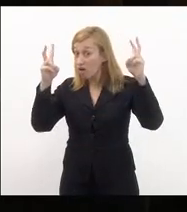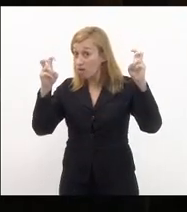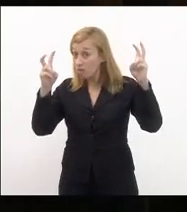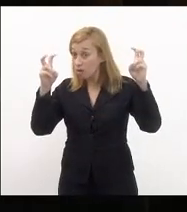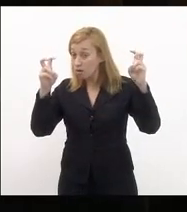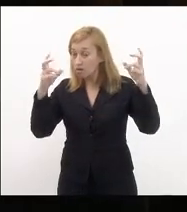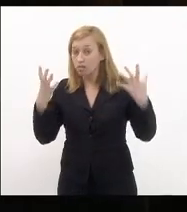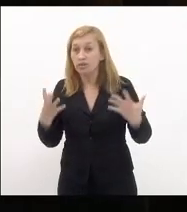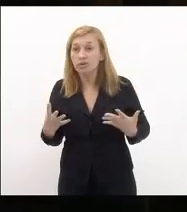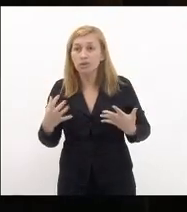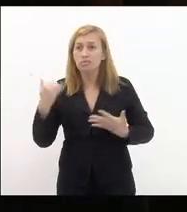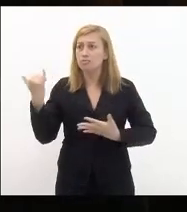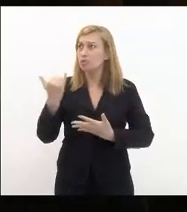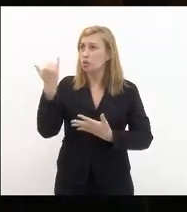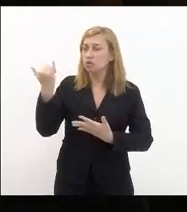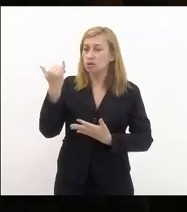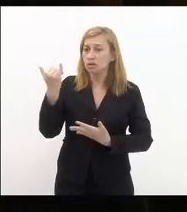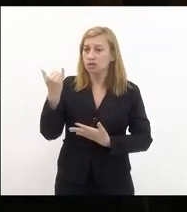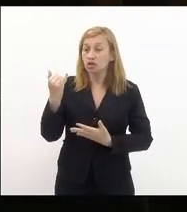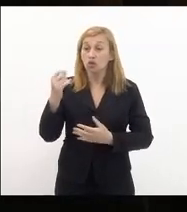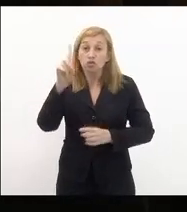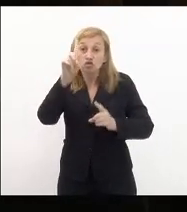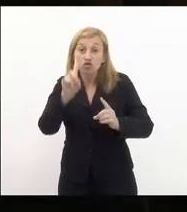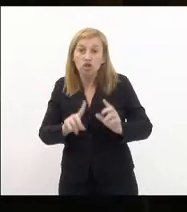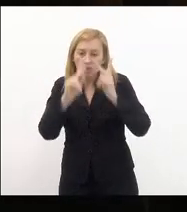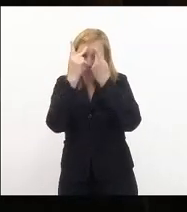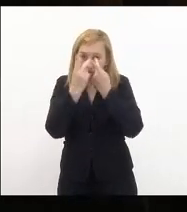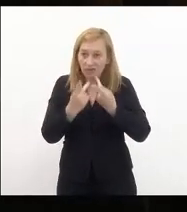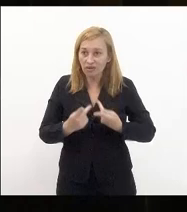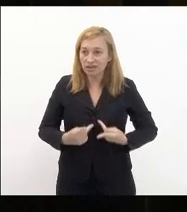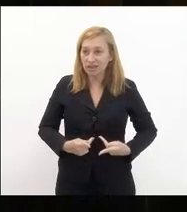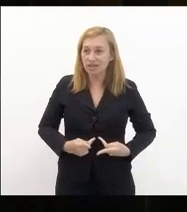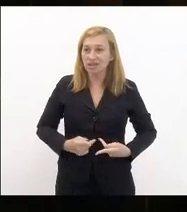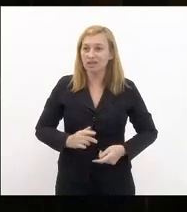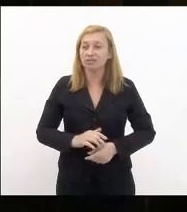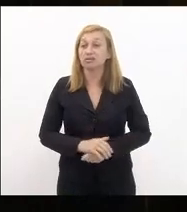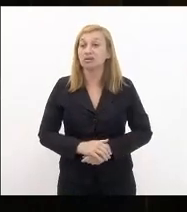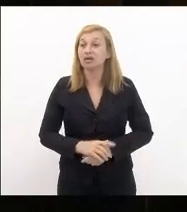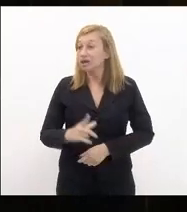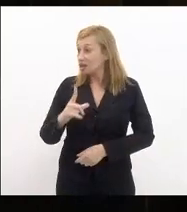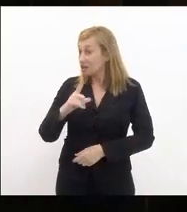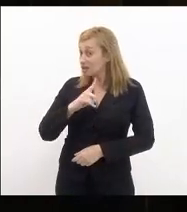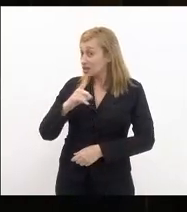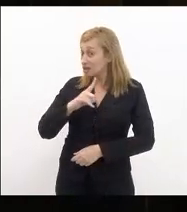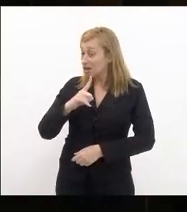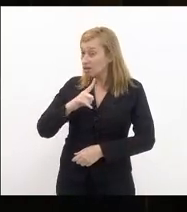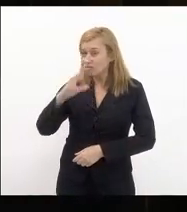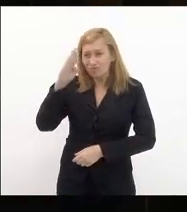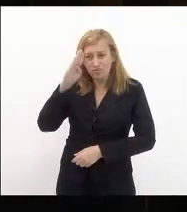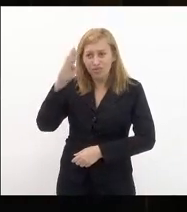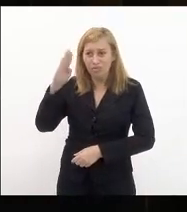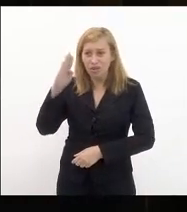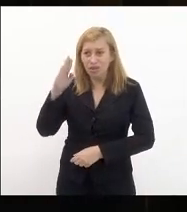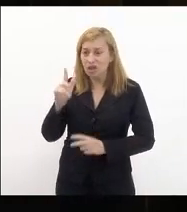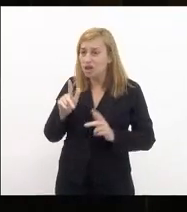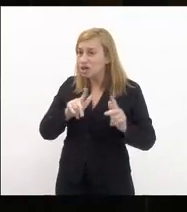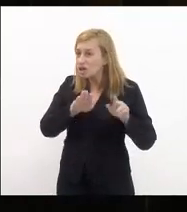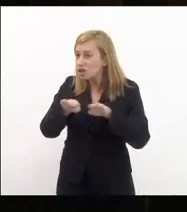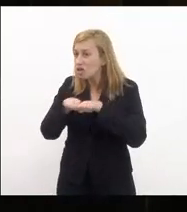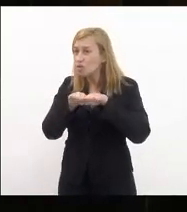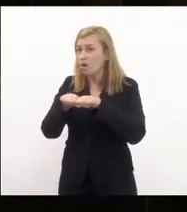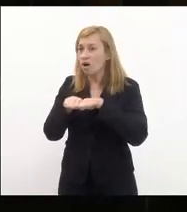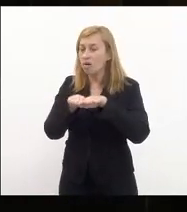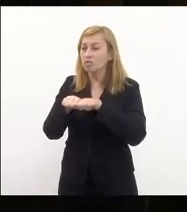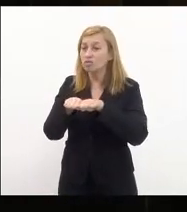sob a esde dos direitos humanos em temas fundamentais num organismo igualmente fundamental